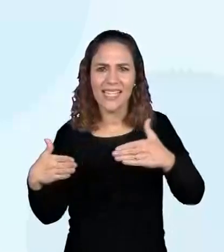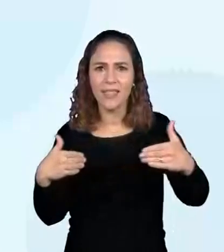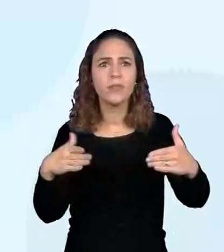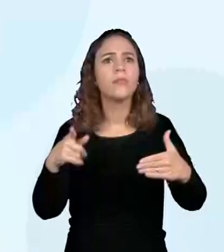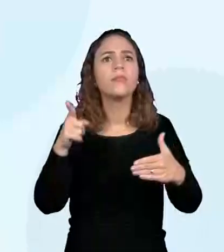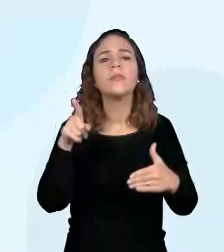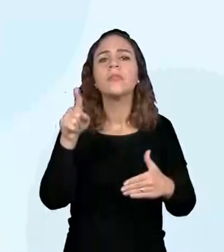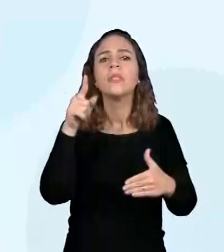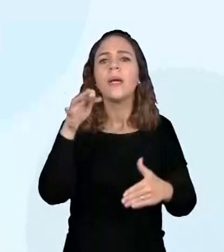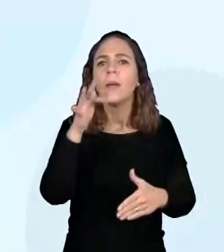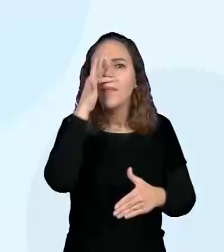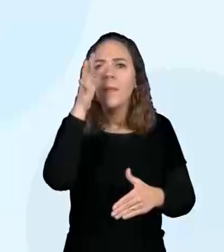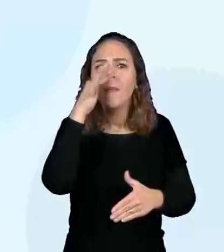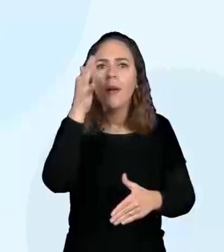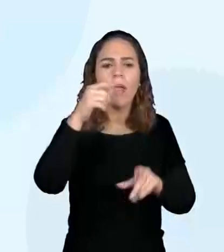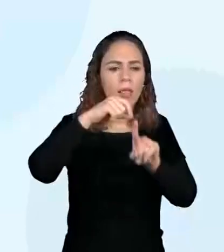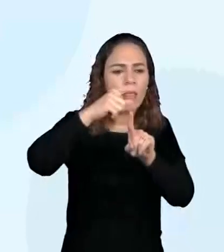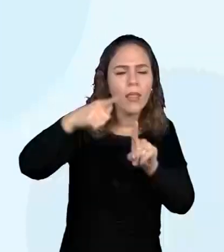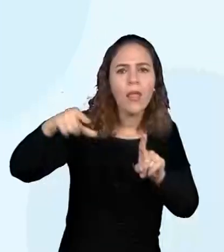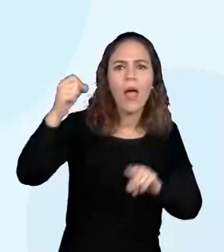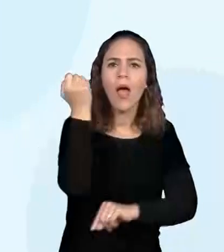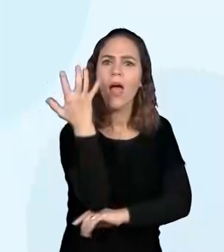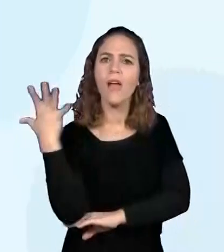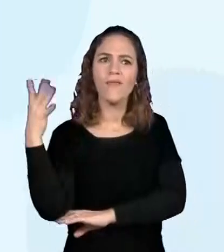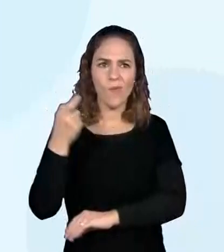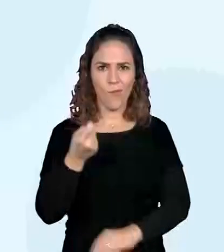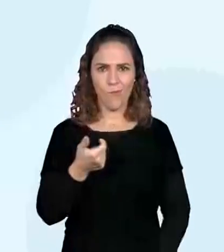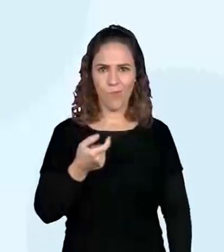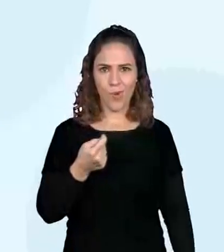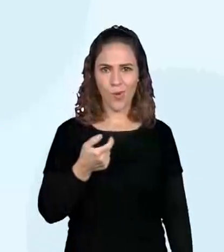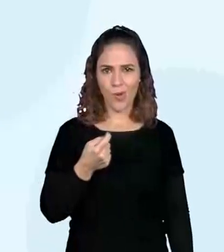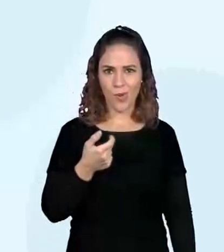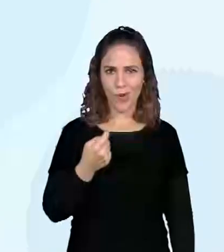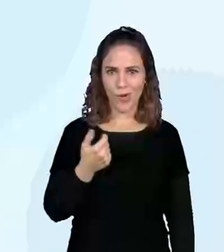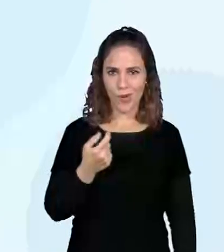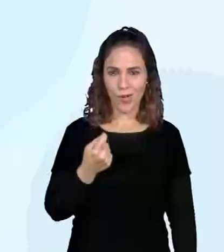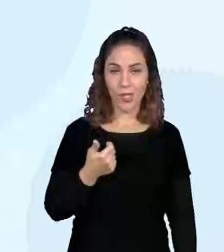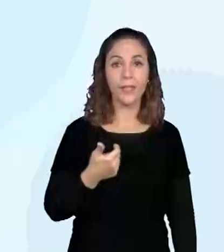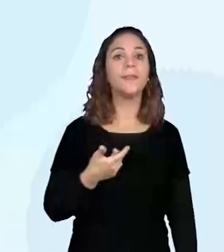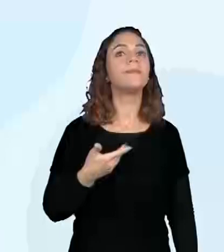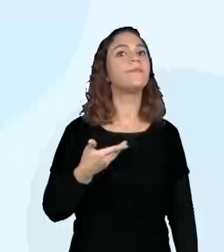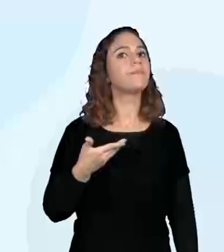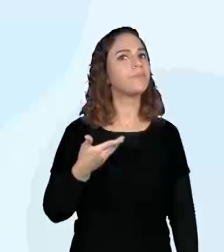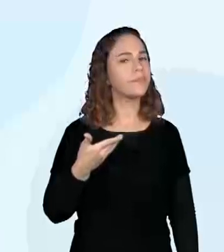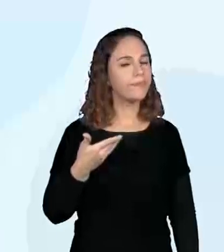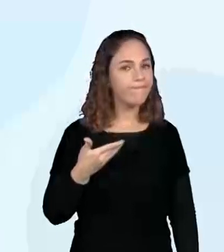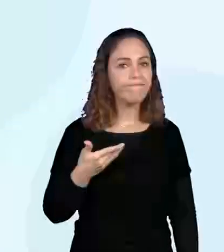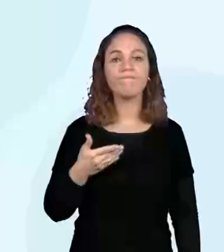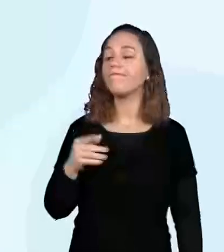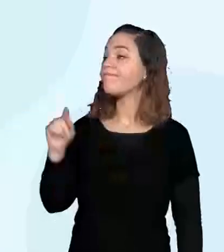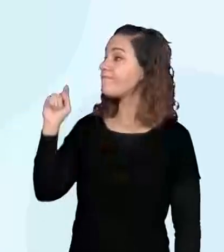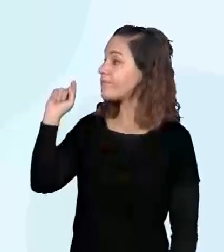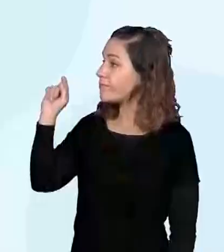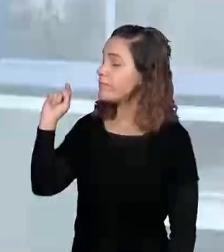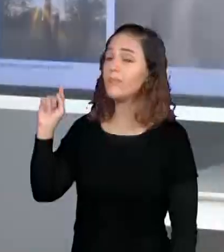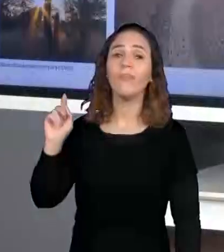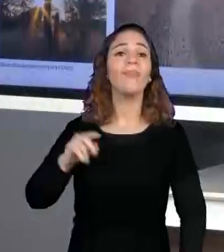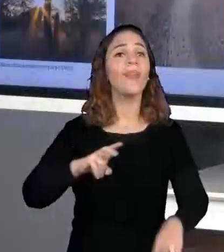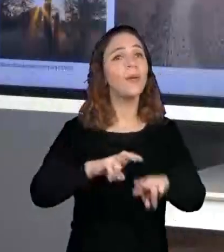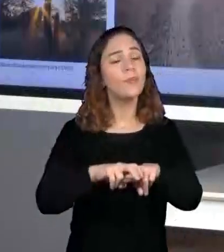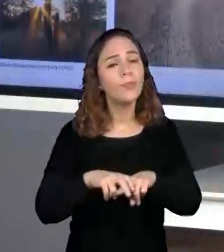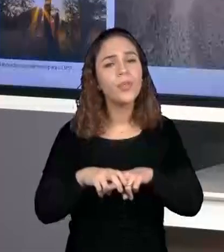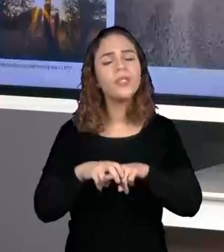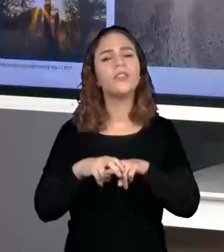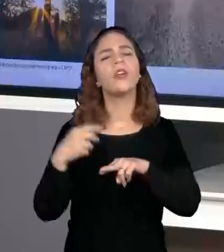vegetação. Muito bem, essa presença de vegetação vai ser completamente o nosso